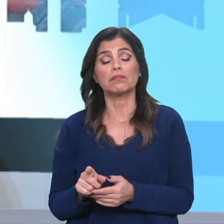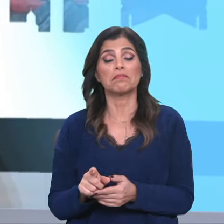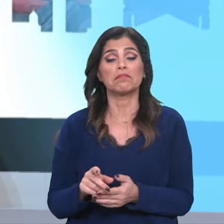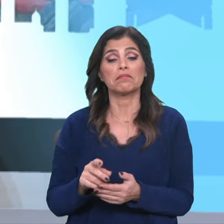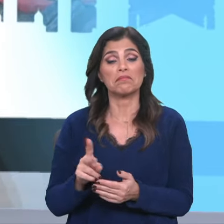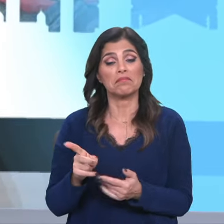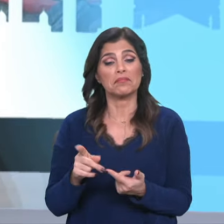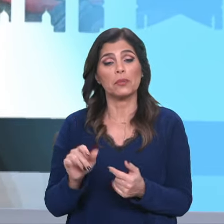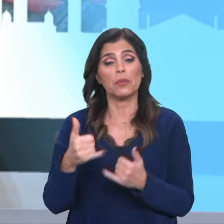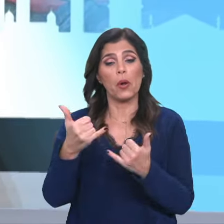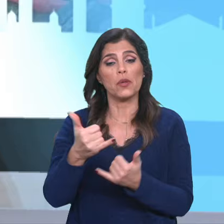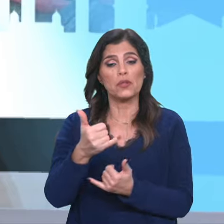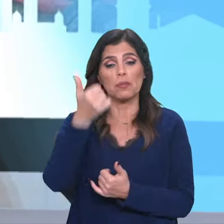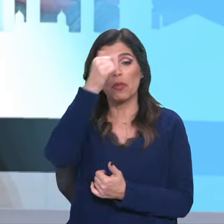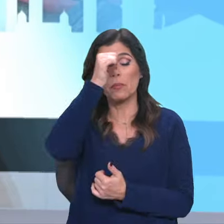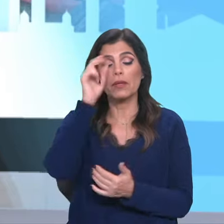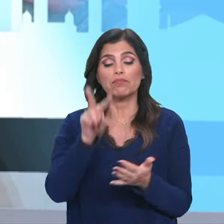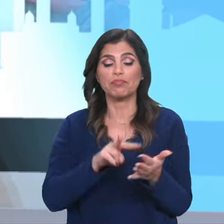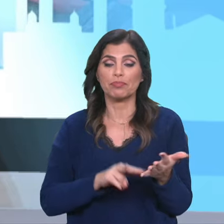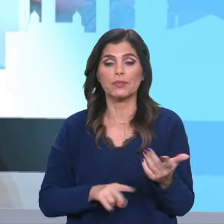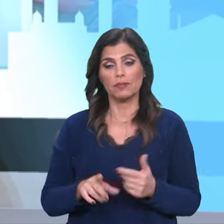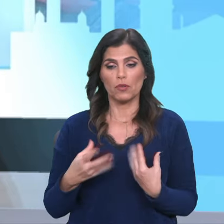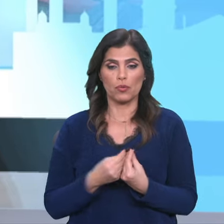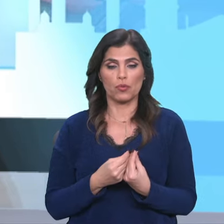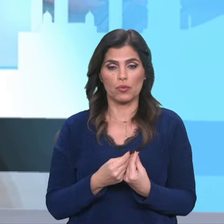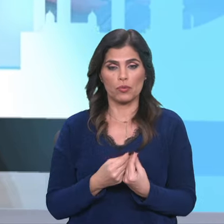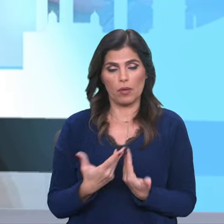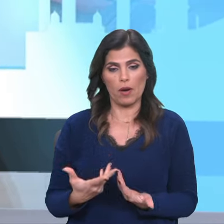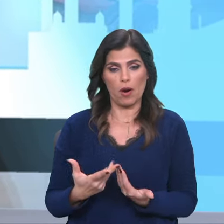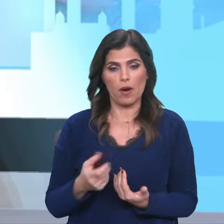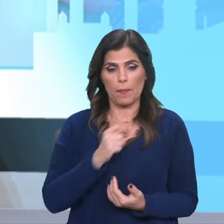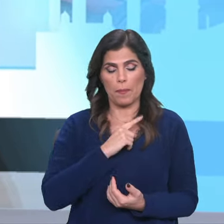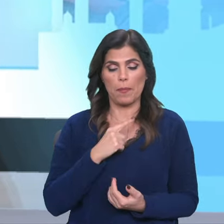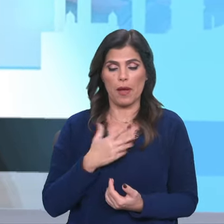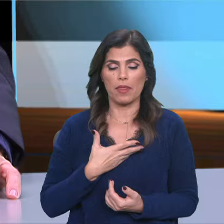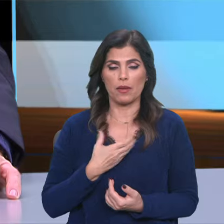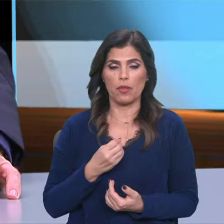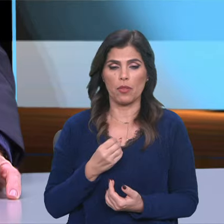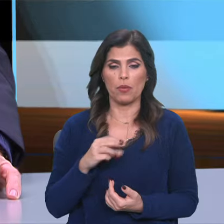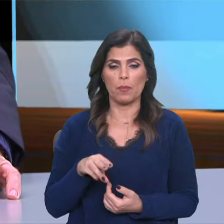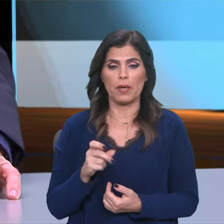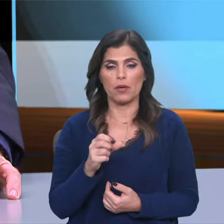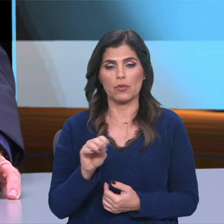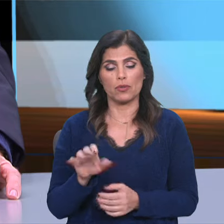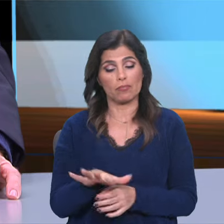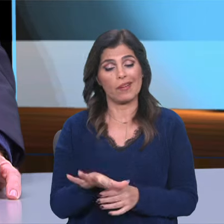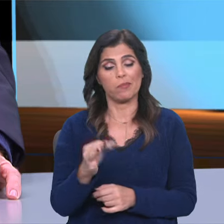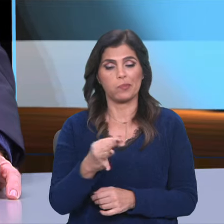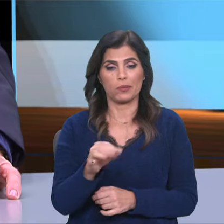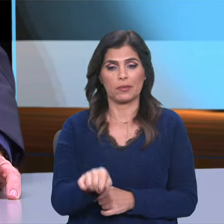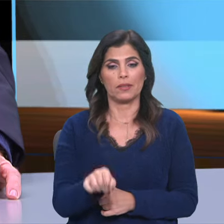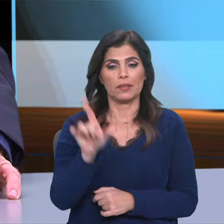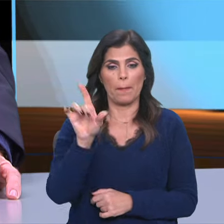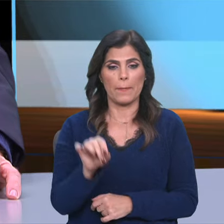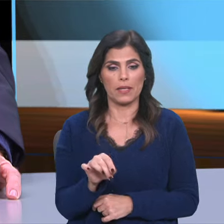para o próximo domingo. Conosco está desta vez o Padre Domingos Ariaes, da Diocese do Porto, o que é